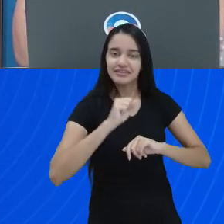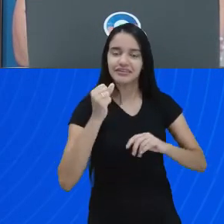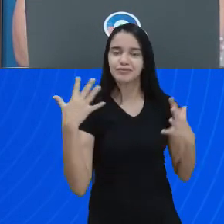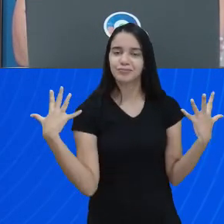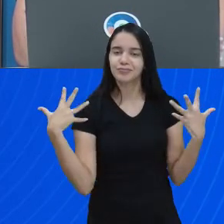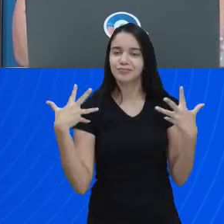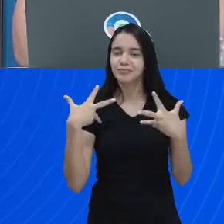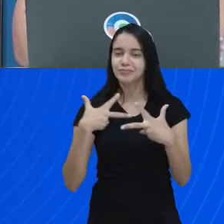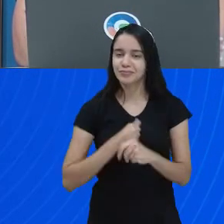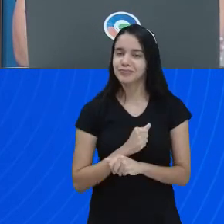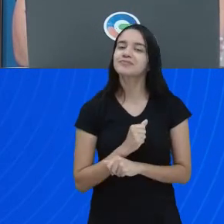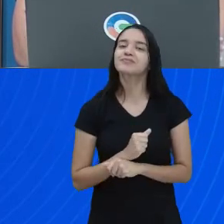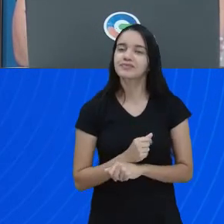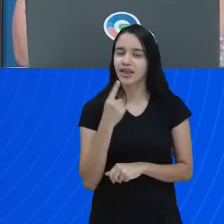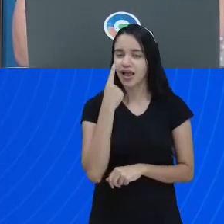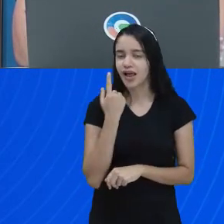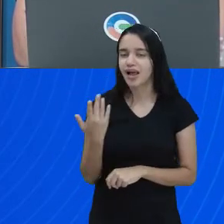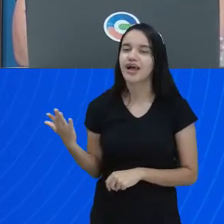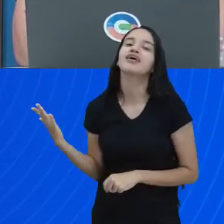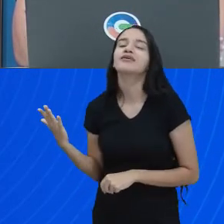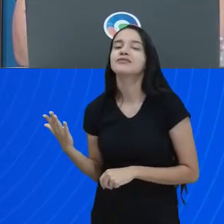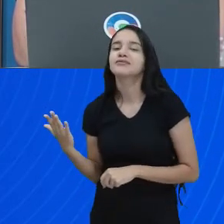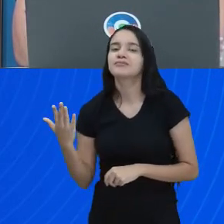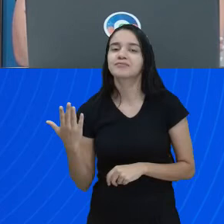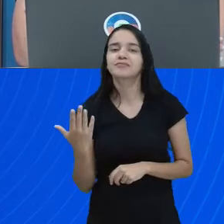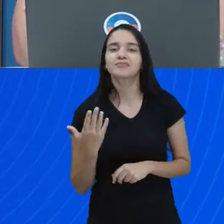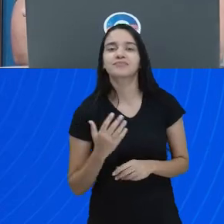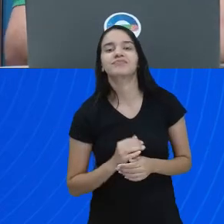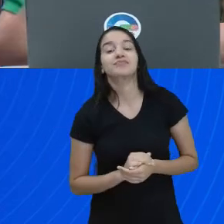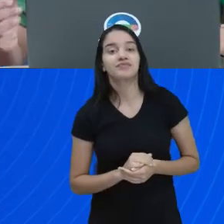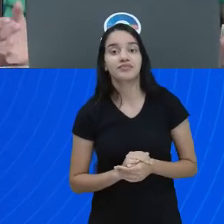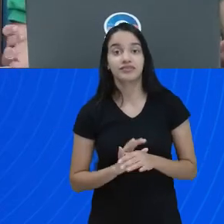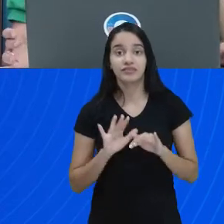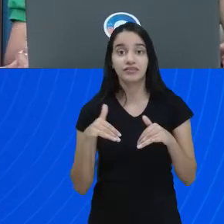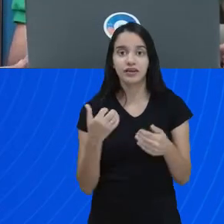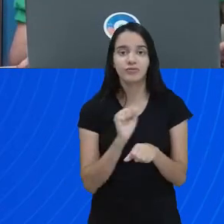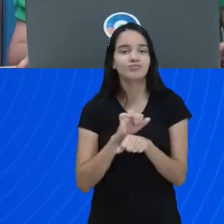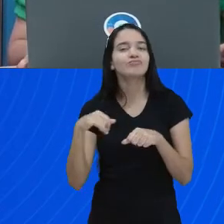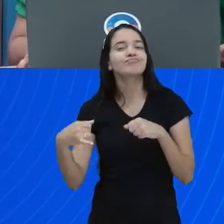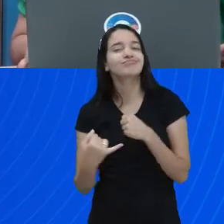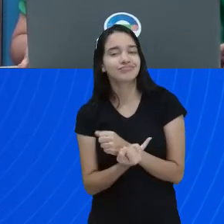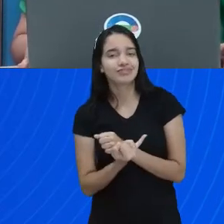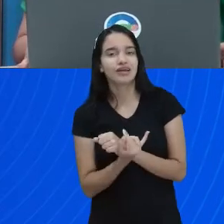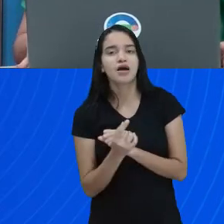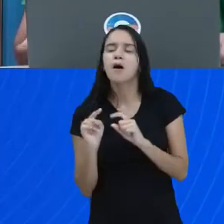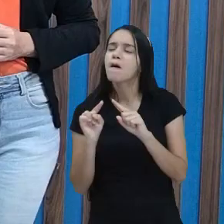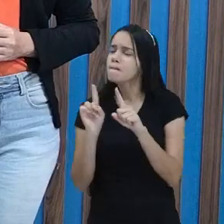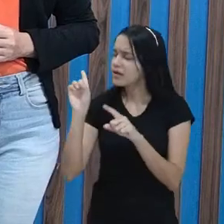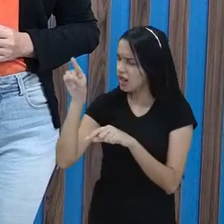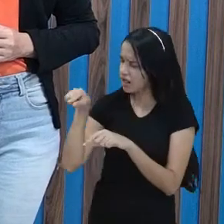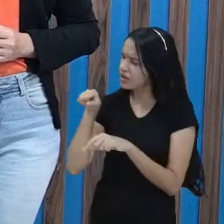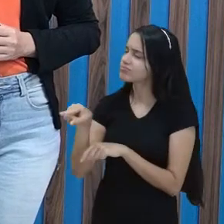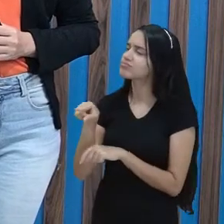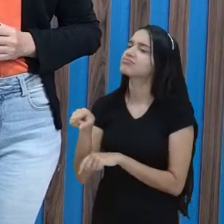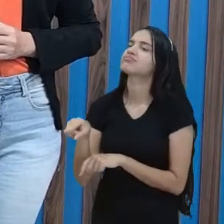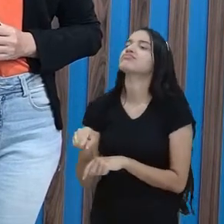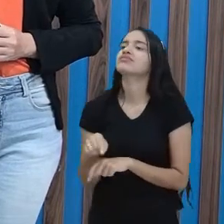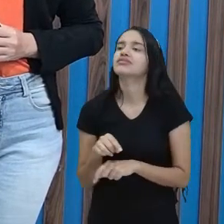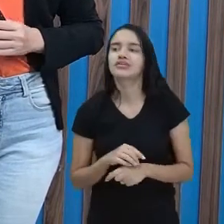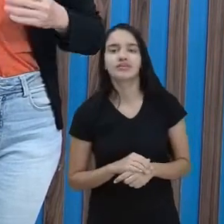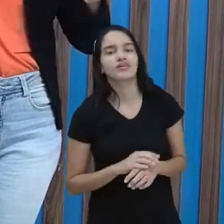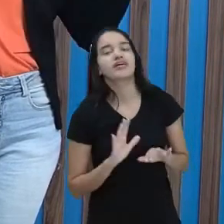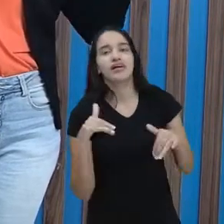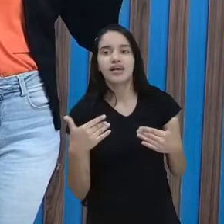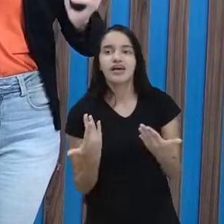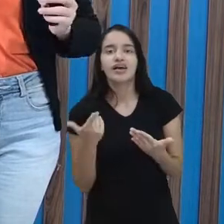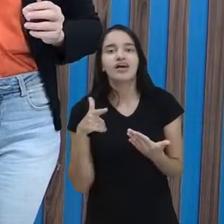a professora Cátia, gente? Caprichou nos adjetivos. Nos adjetivos, mas você é professora Cátia, é bastante.